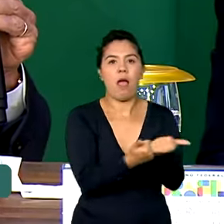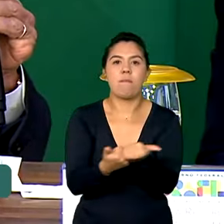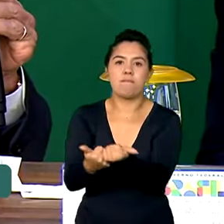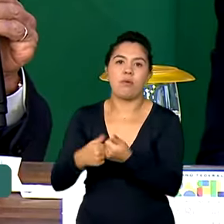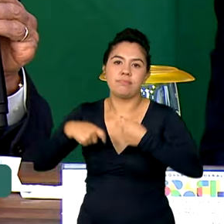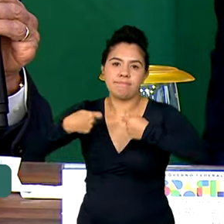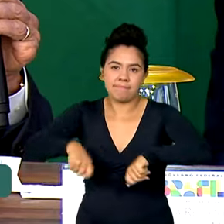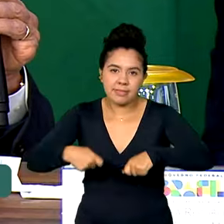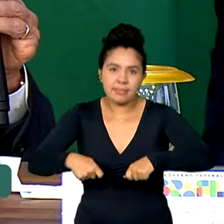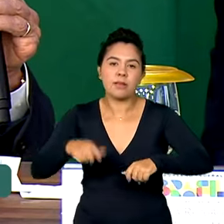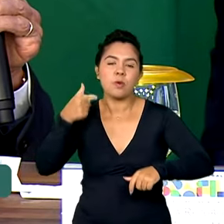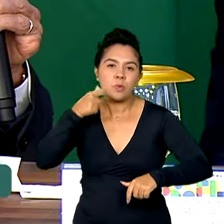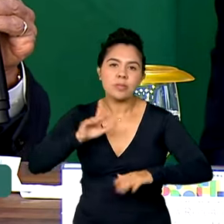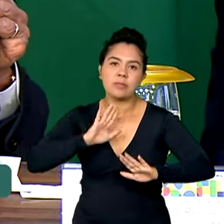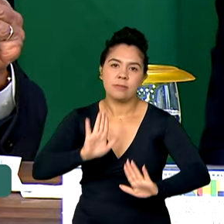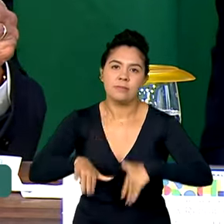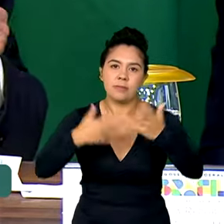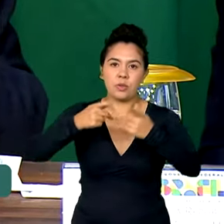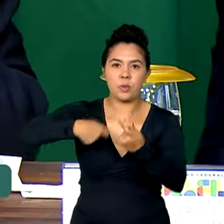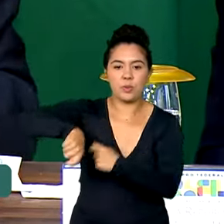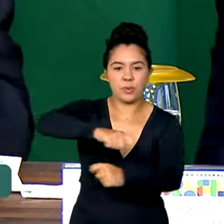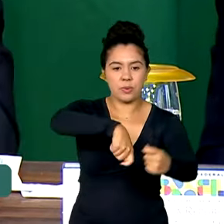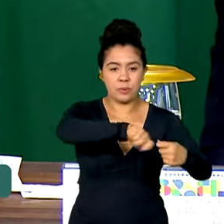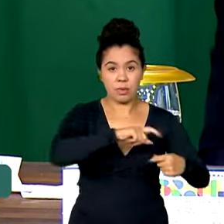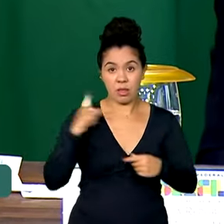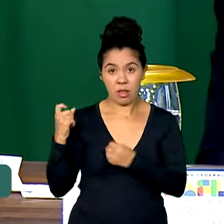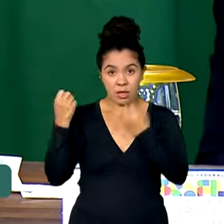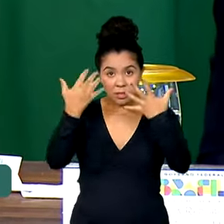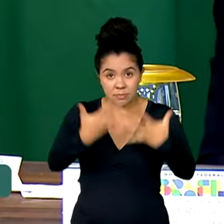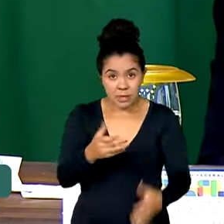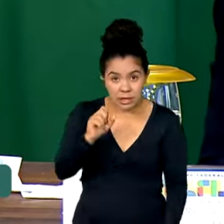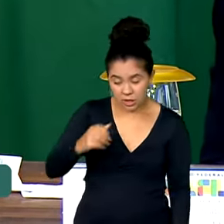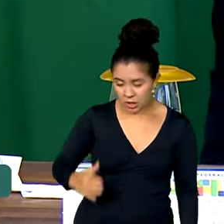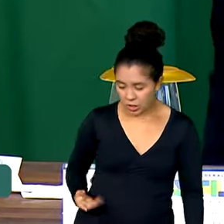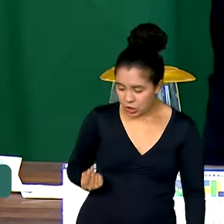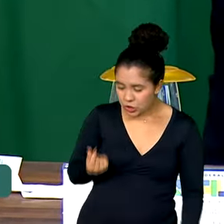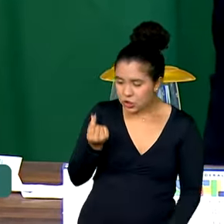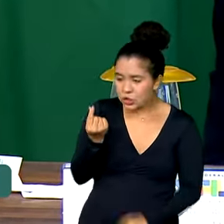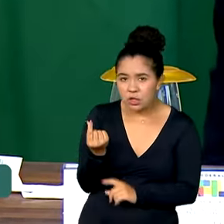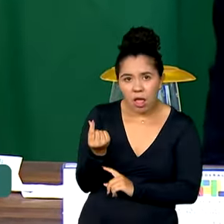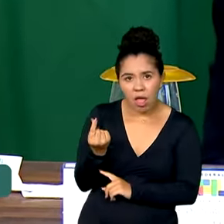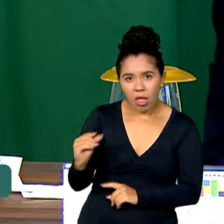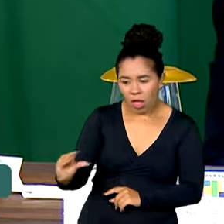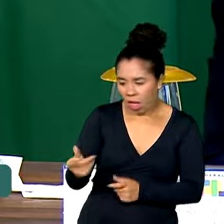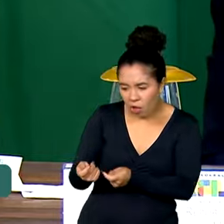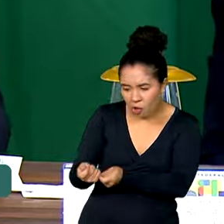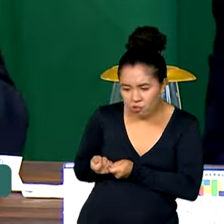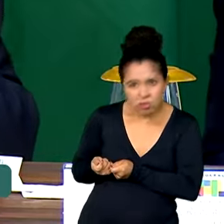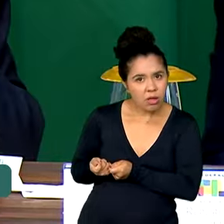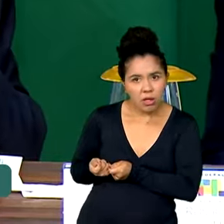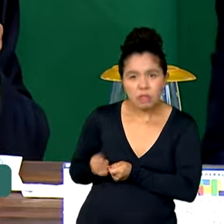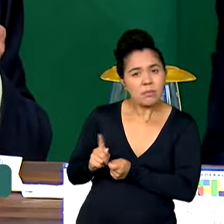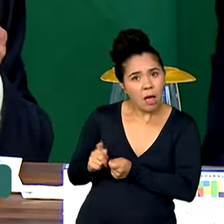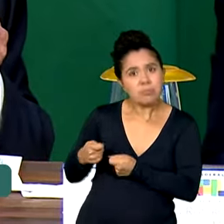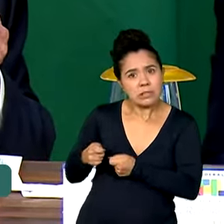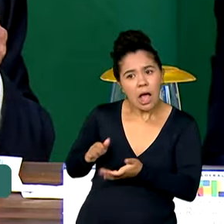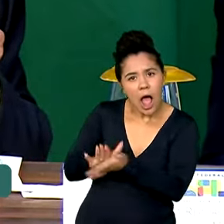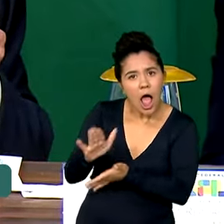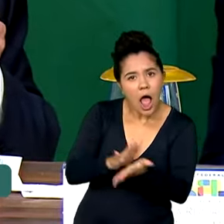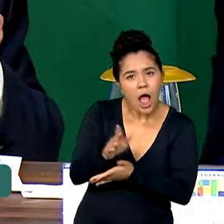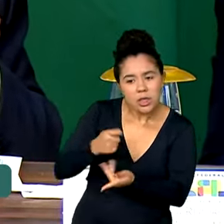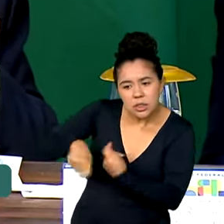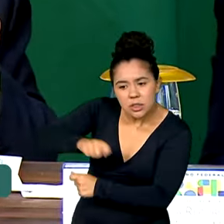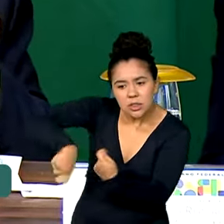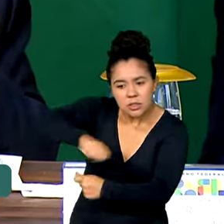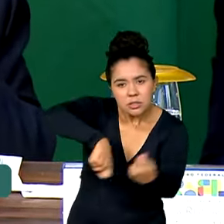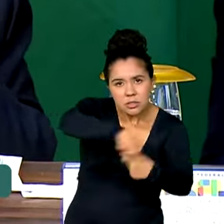cresçam junto com a economia. Se o dinheiro não circular na micro, na pequena empresa, você